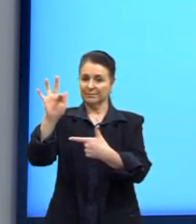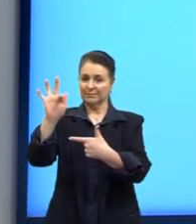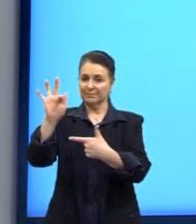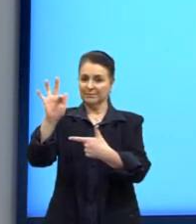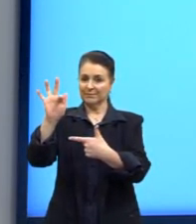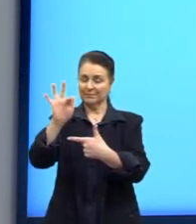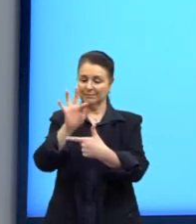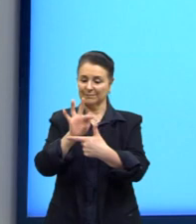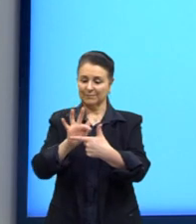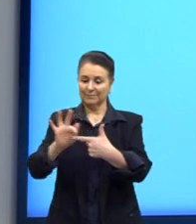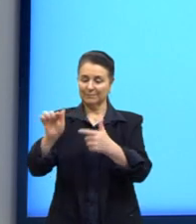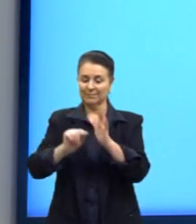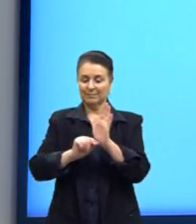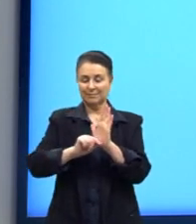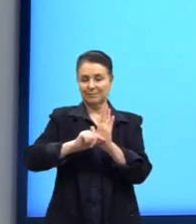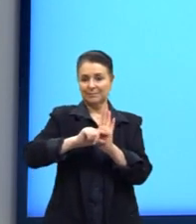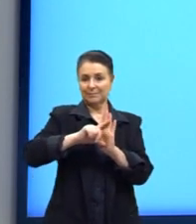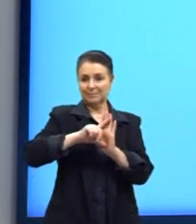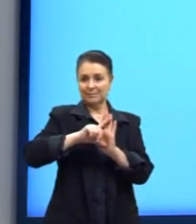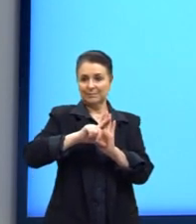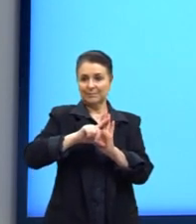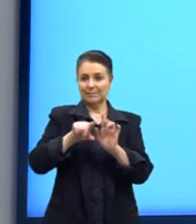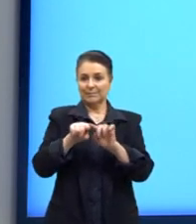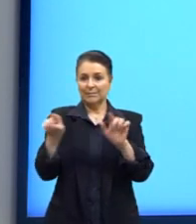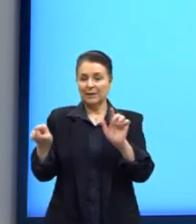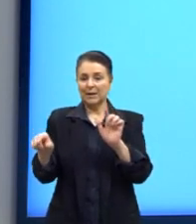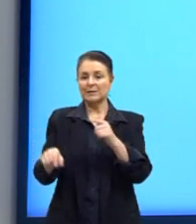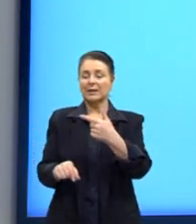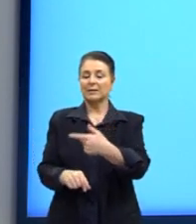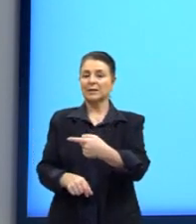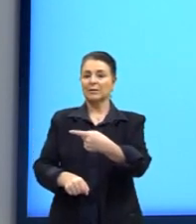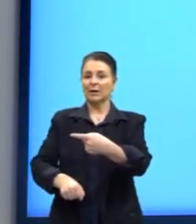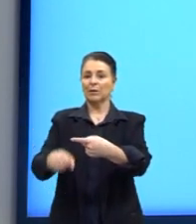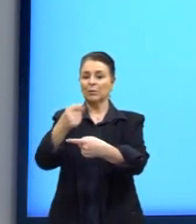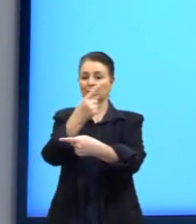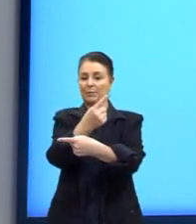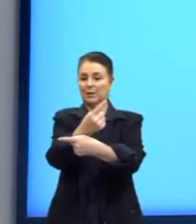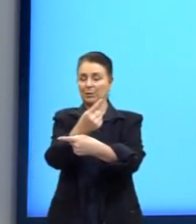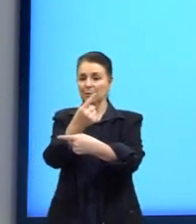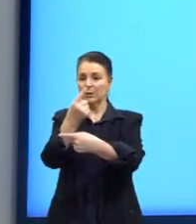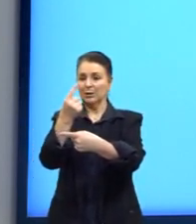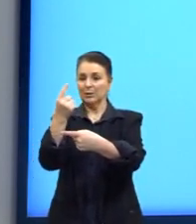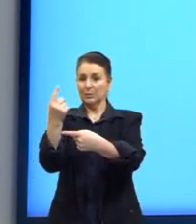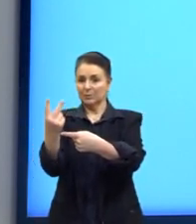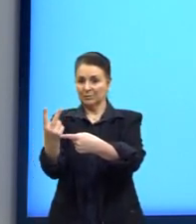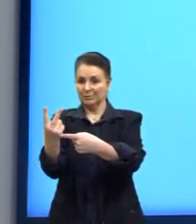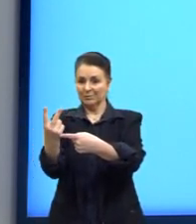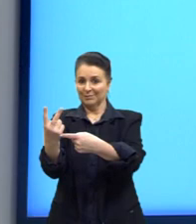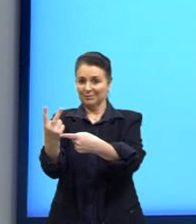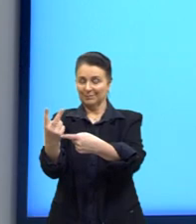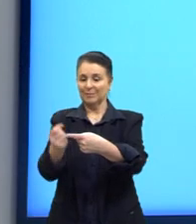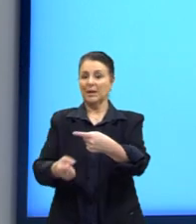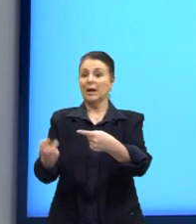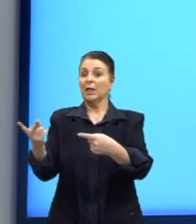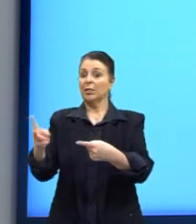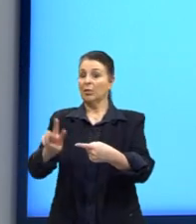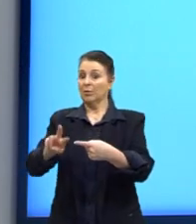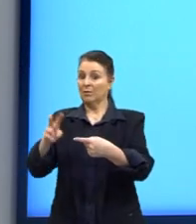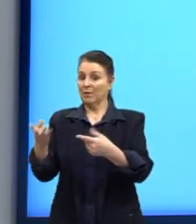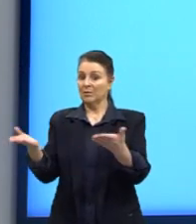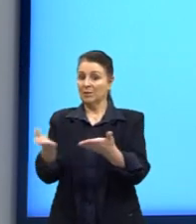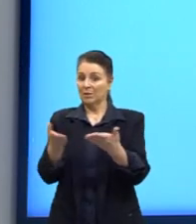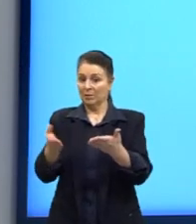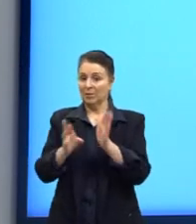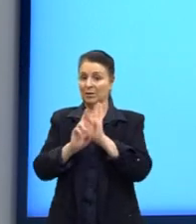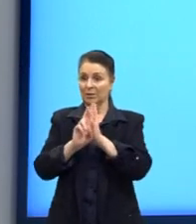crescente, mas ela fica somente no primeiro e no segundo quadrante. A função inversa, nós representamos,